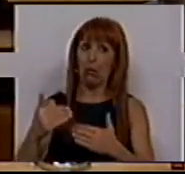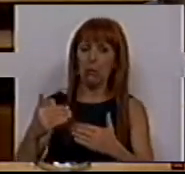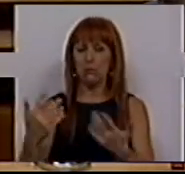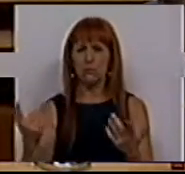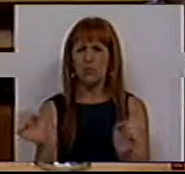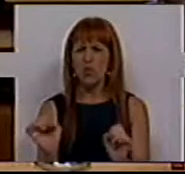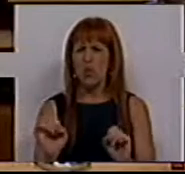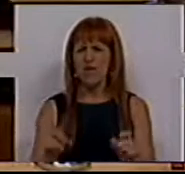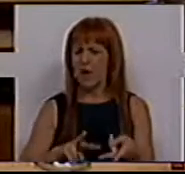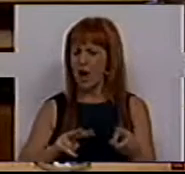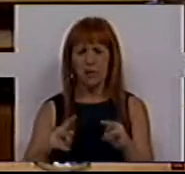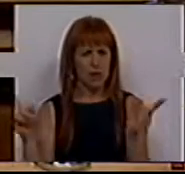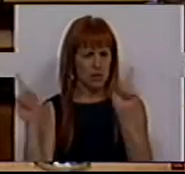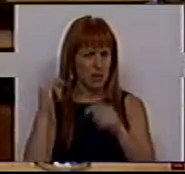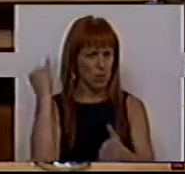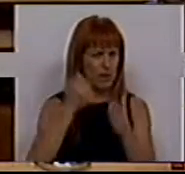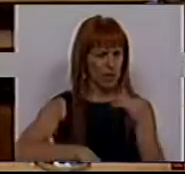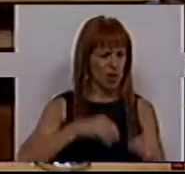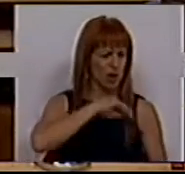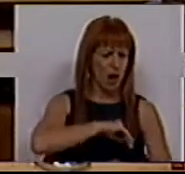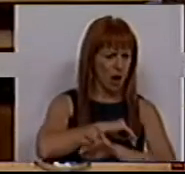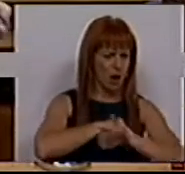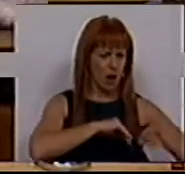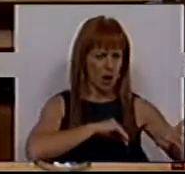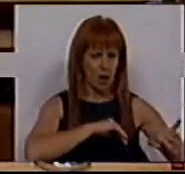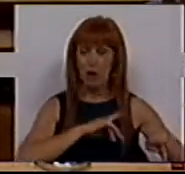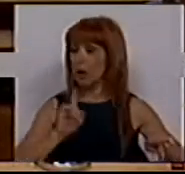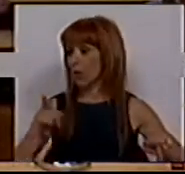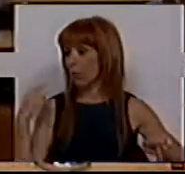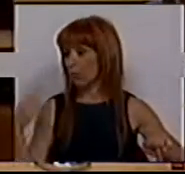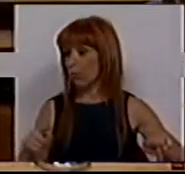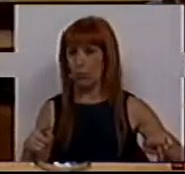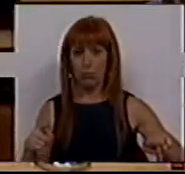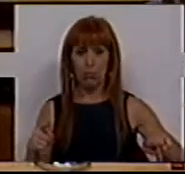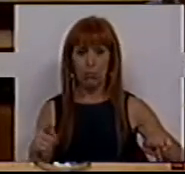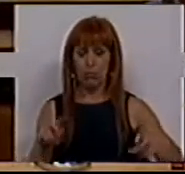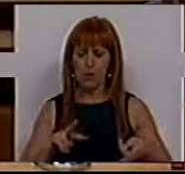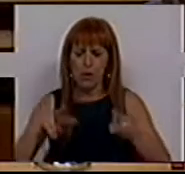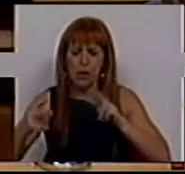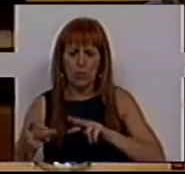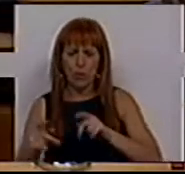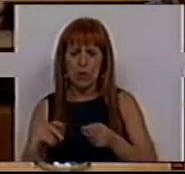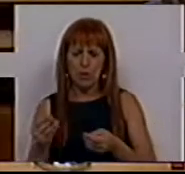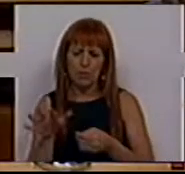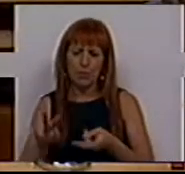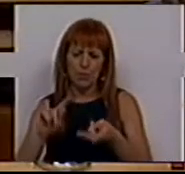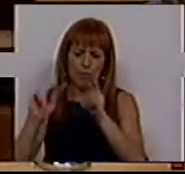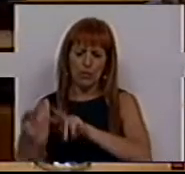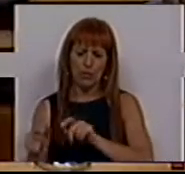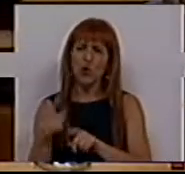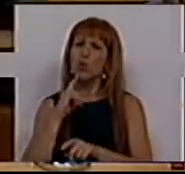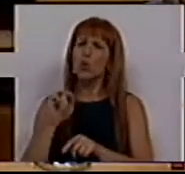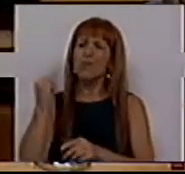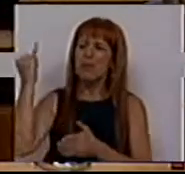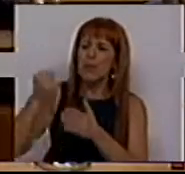e que não haveria alteração dos impostos sobre rendimentos e que o que haveria era uma reconversão ou reconfiguração dos